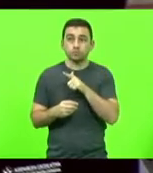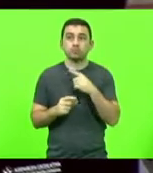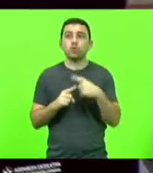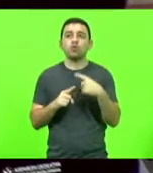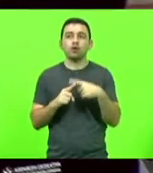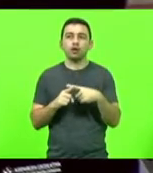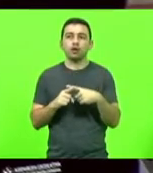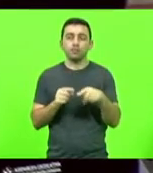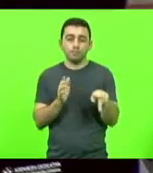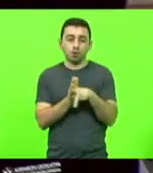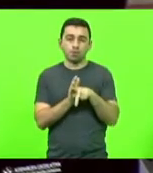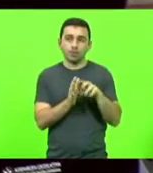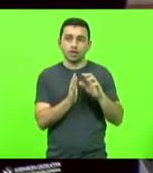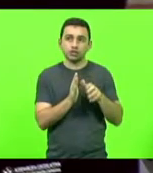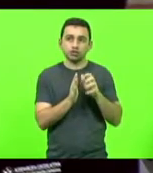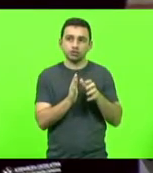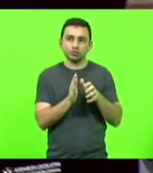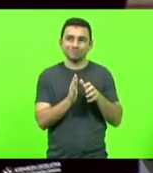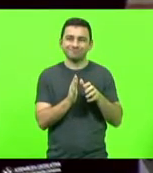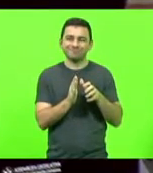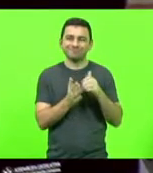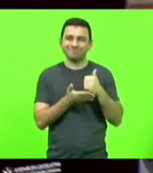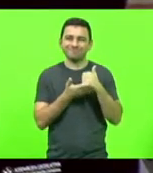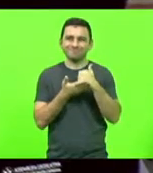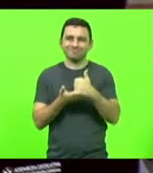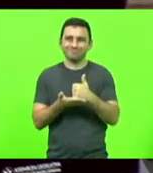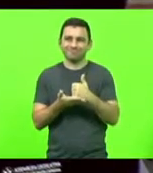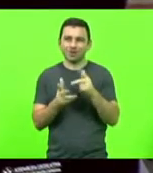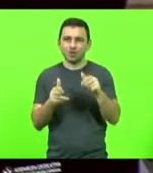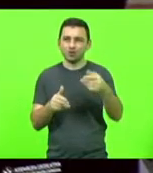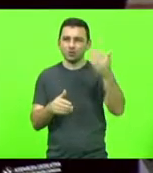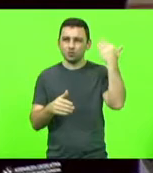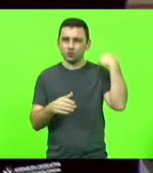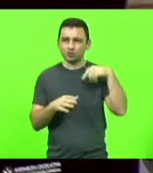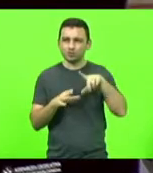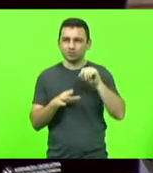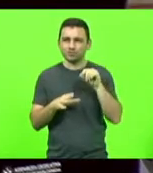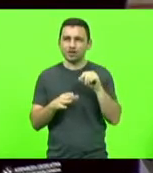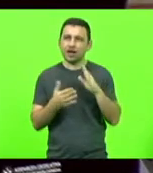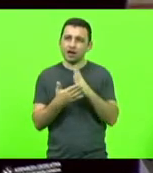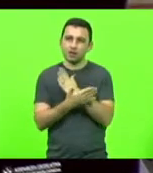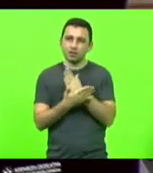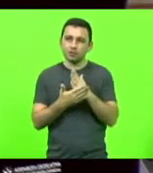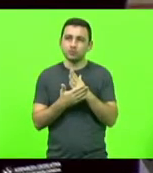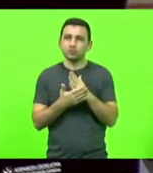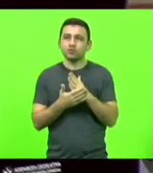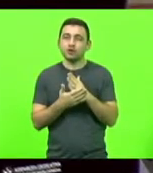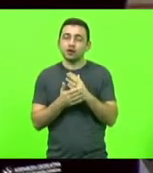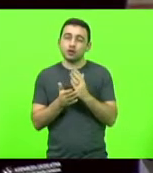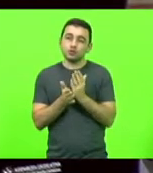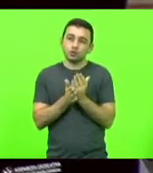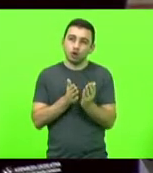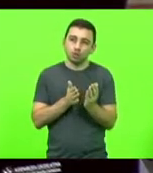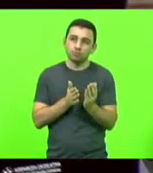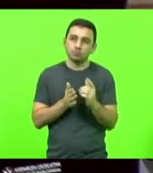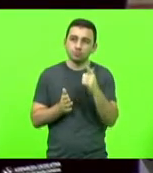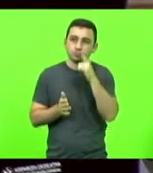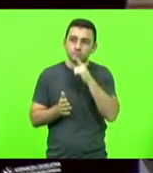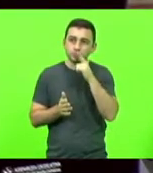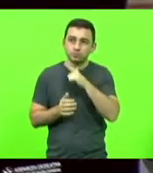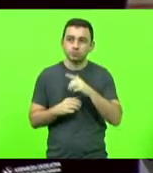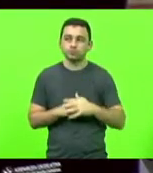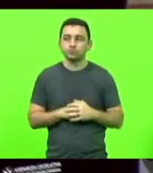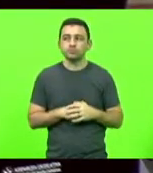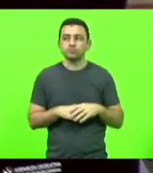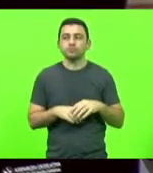legenda partidária ou, na última eleição, como tivemos aqui alguns casos pelas sobras, mas, de qualquer modo, não